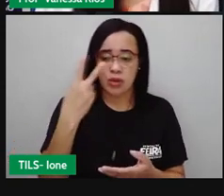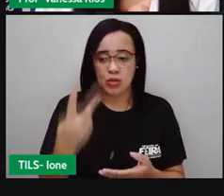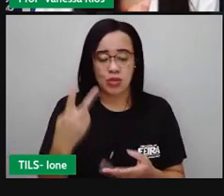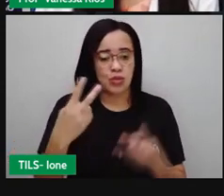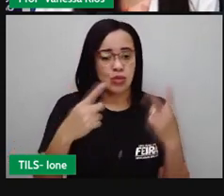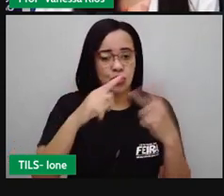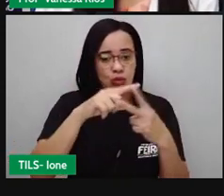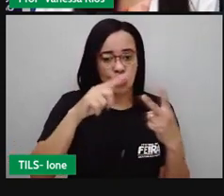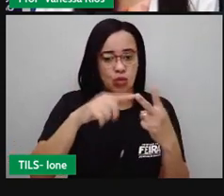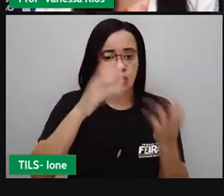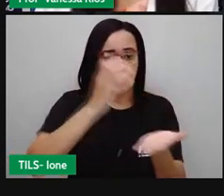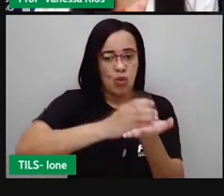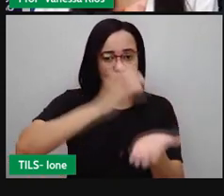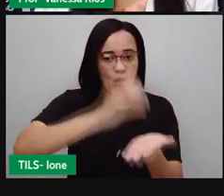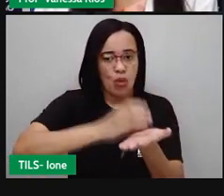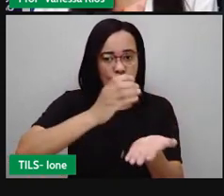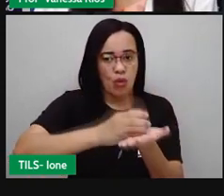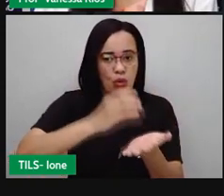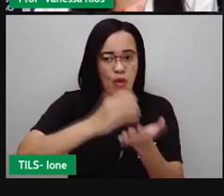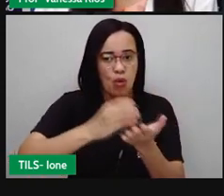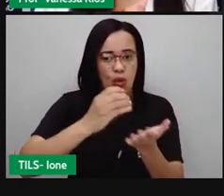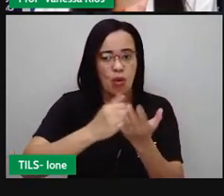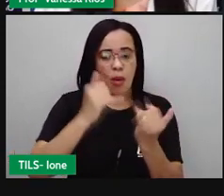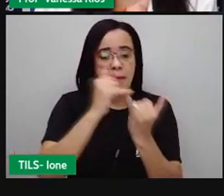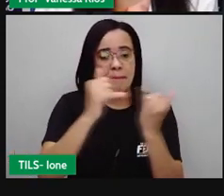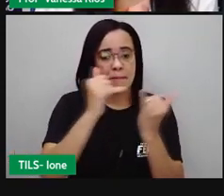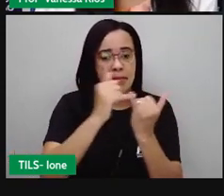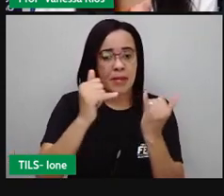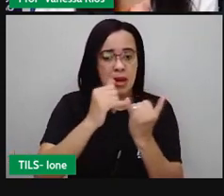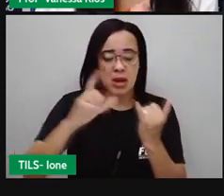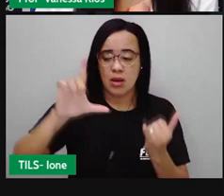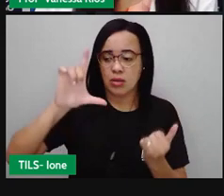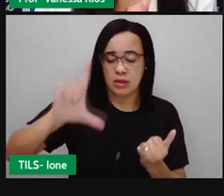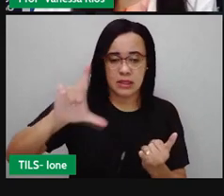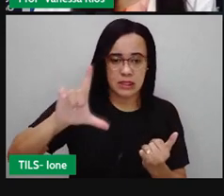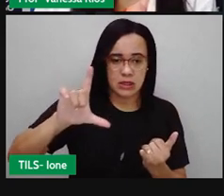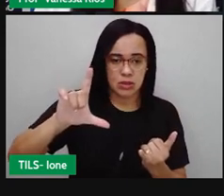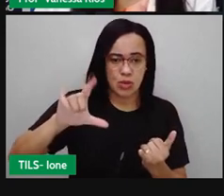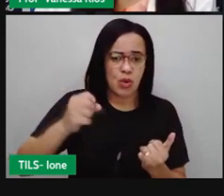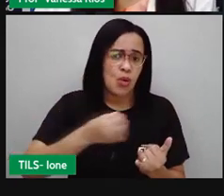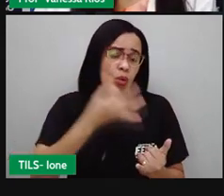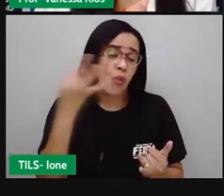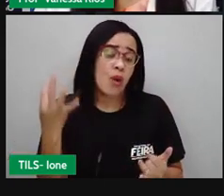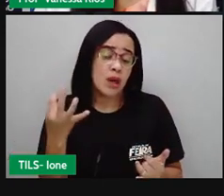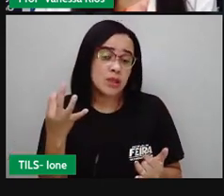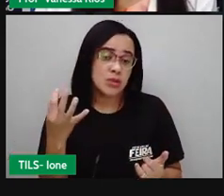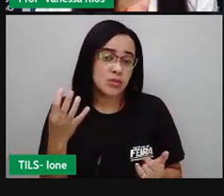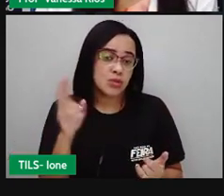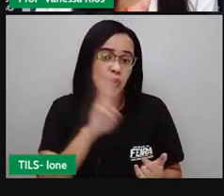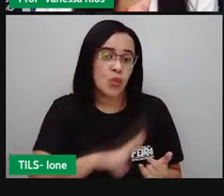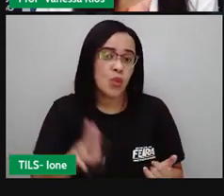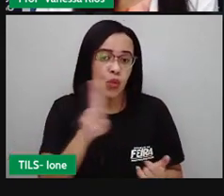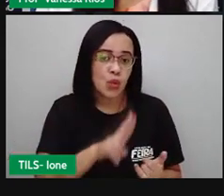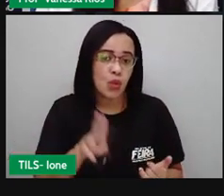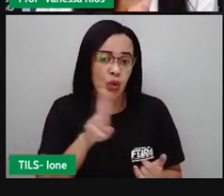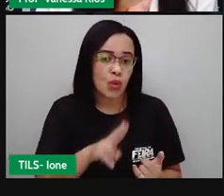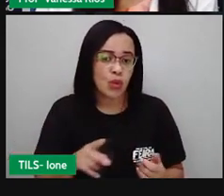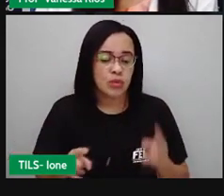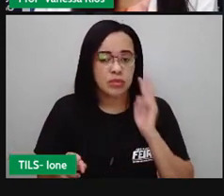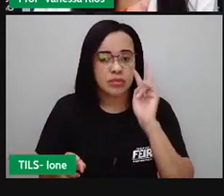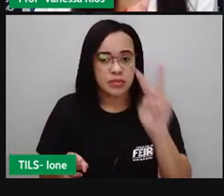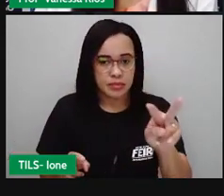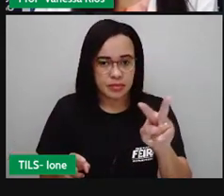Isso quer dizer que eles usaram quantos litros de água? Olha só, vamos fazer o